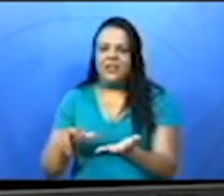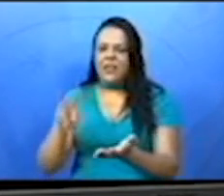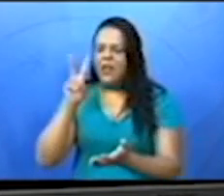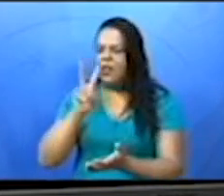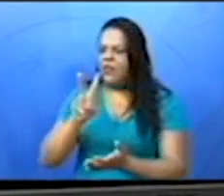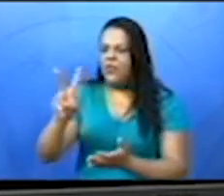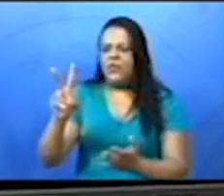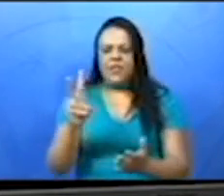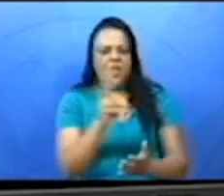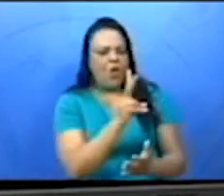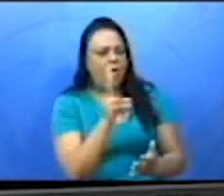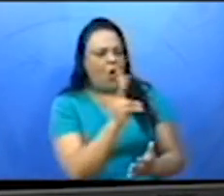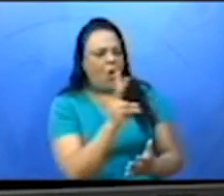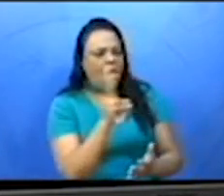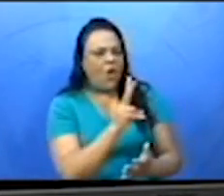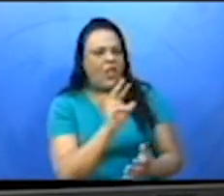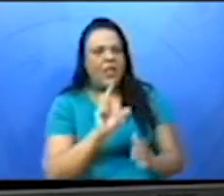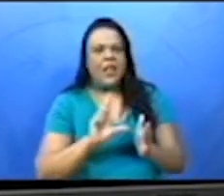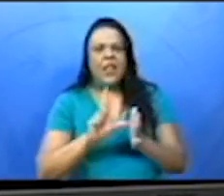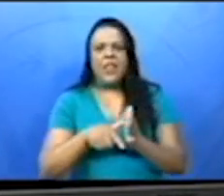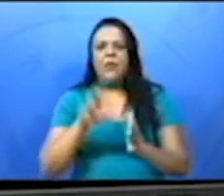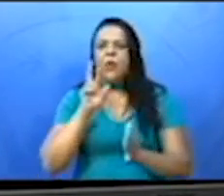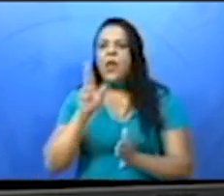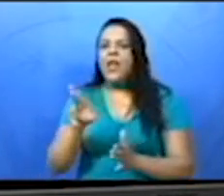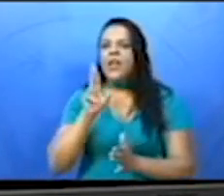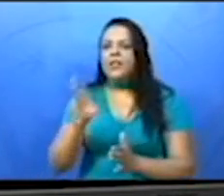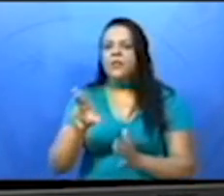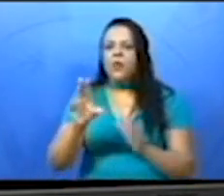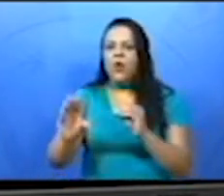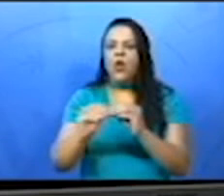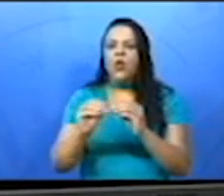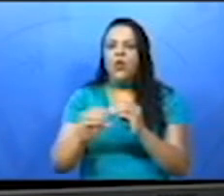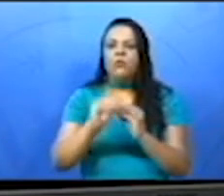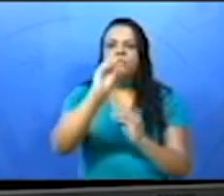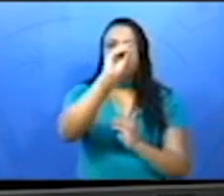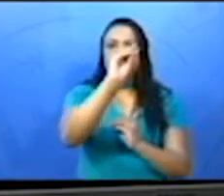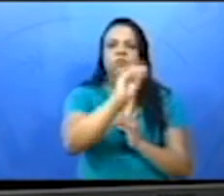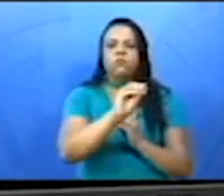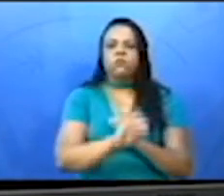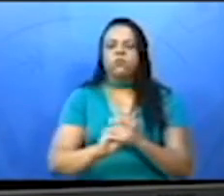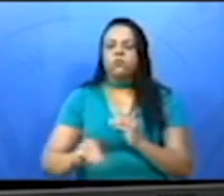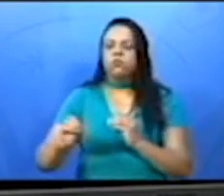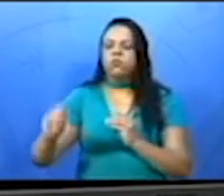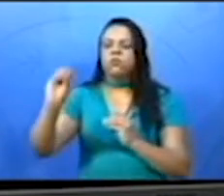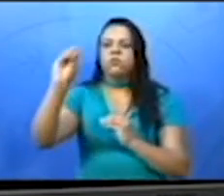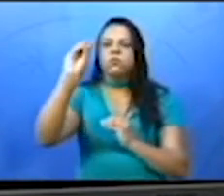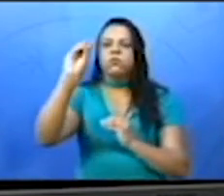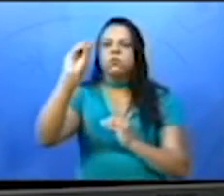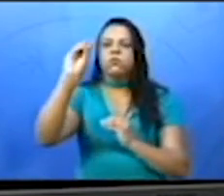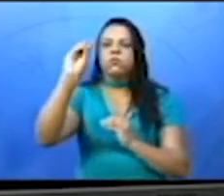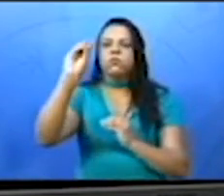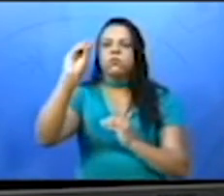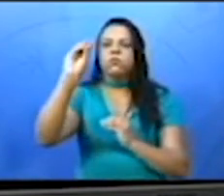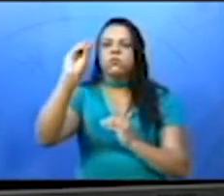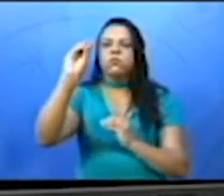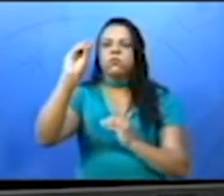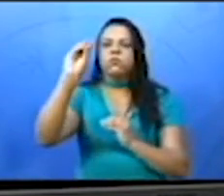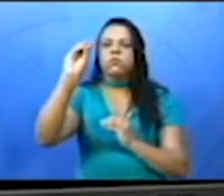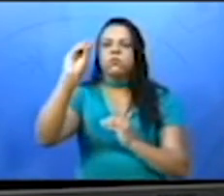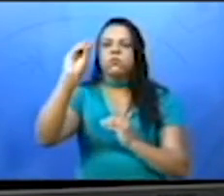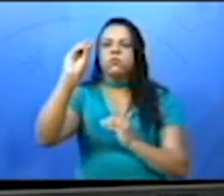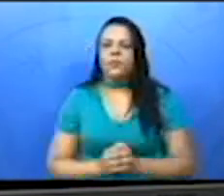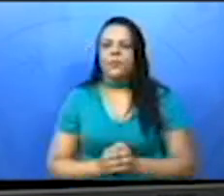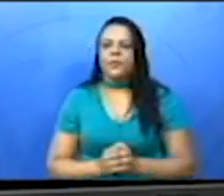e responda em qual lacuna que se encaixa. Preenchendo todas. Já